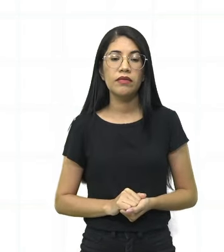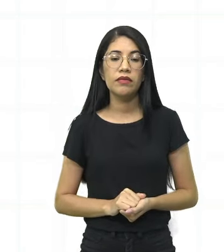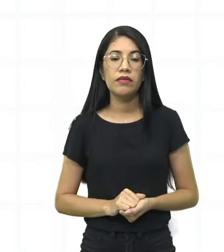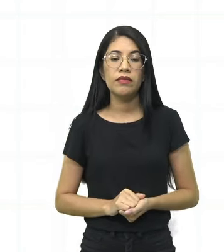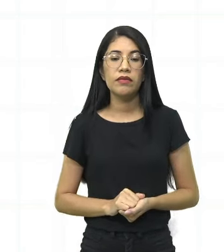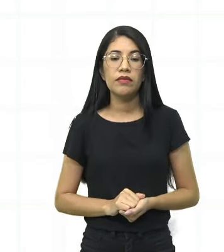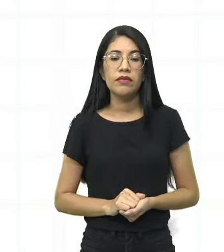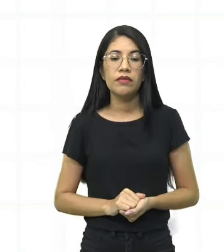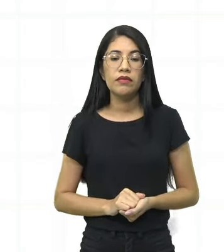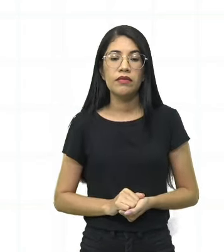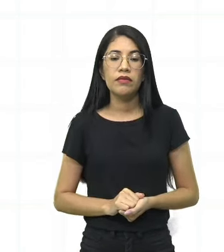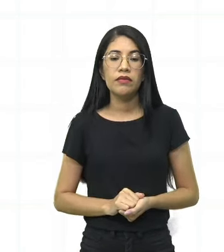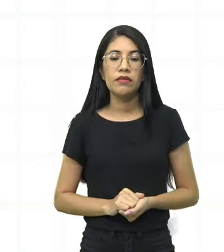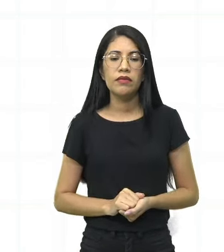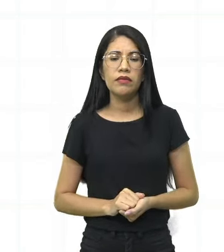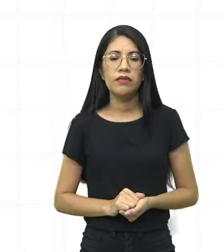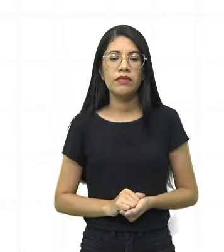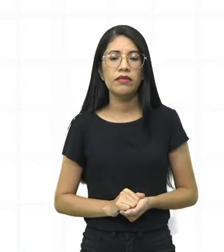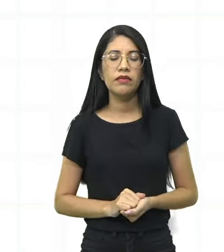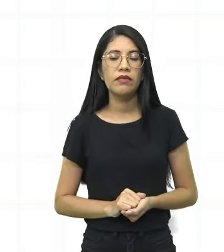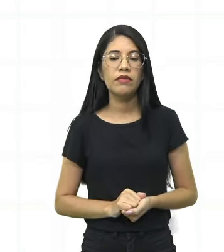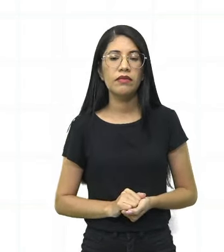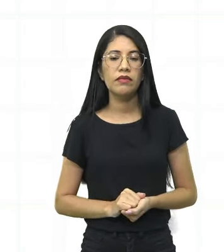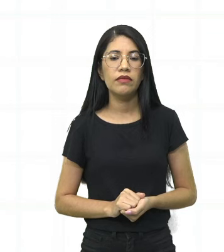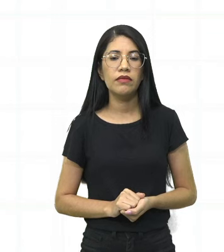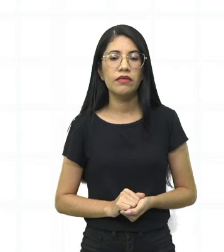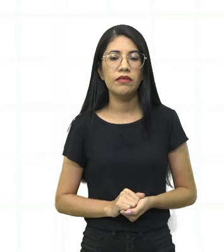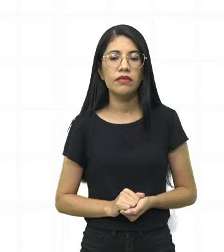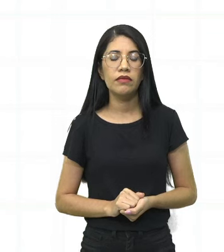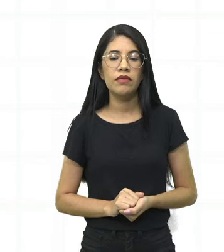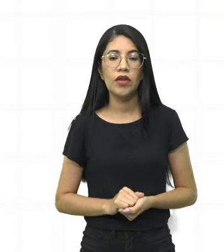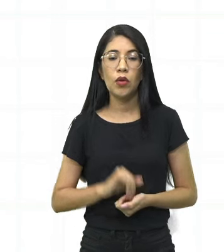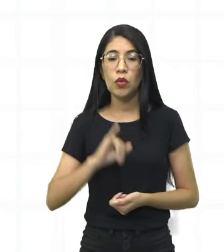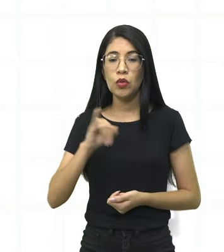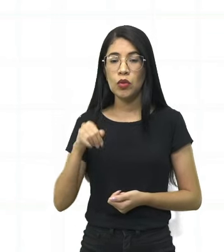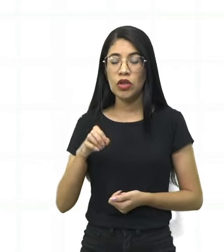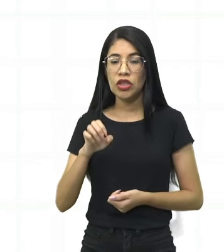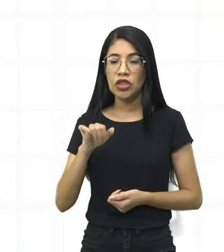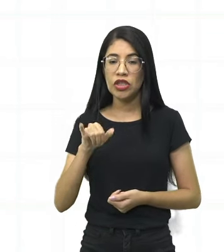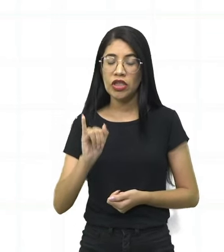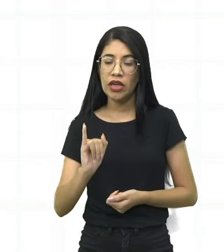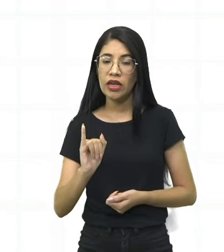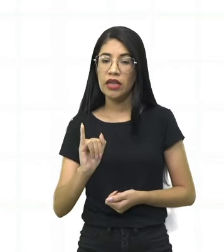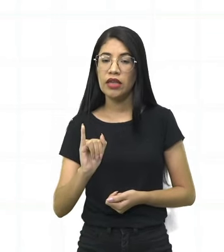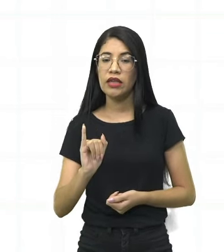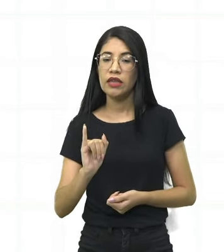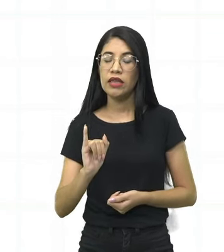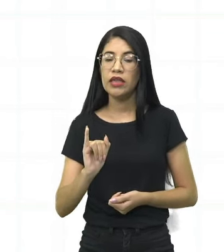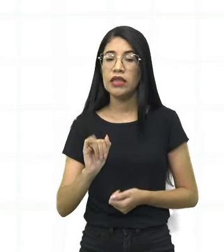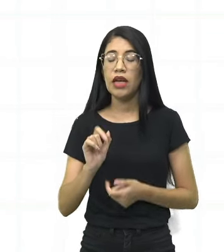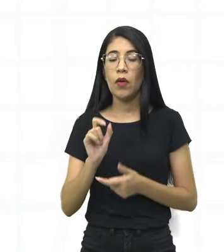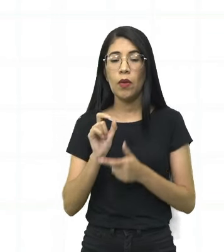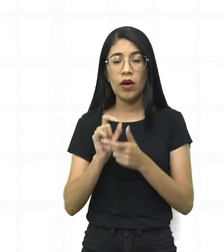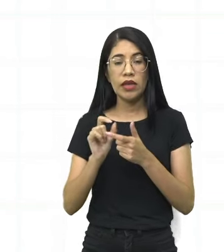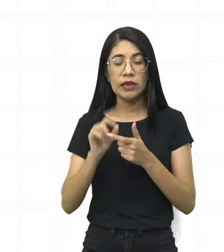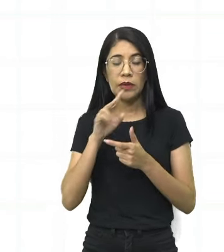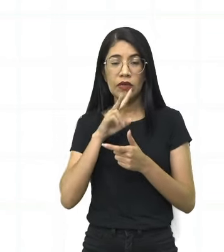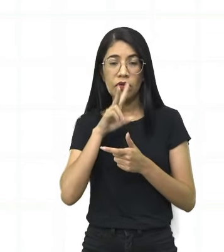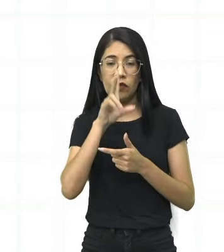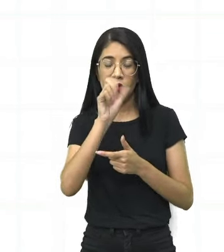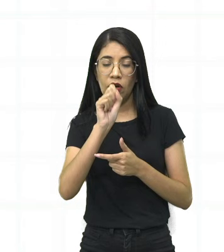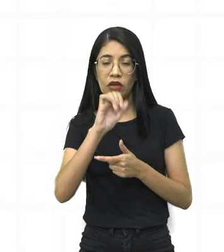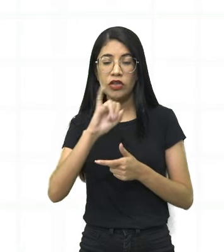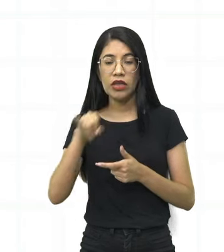cinco, seis e sete. Gorjeiam, ó, geiam. Nossa sílaba tônica